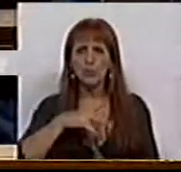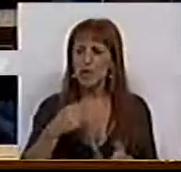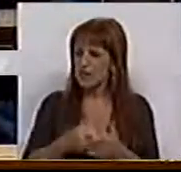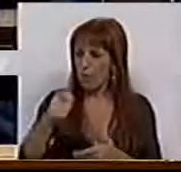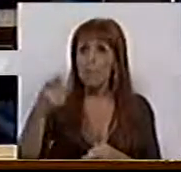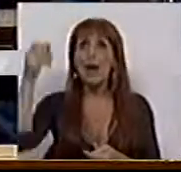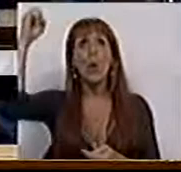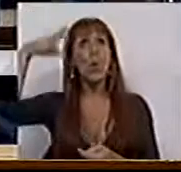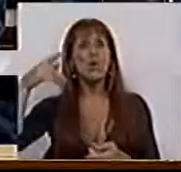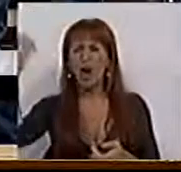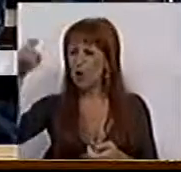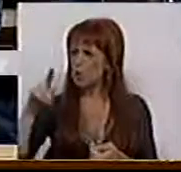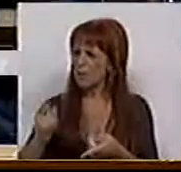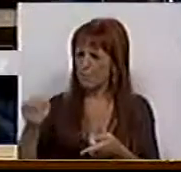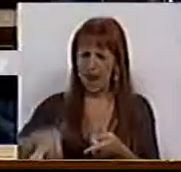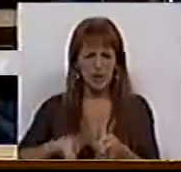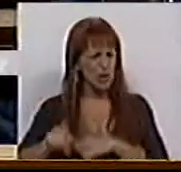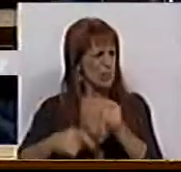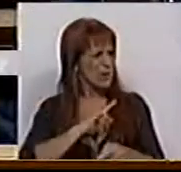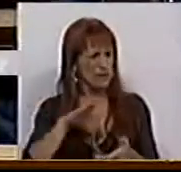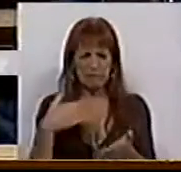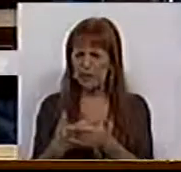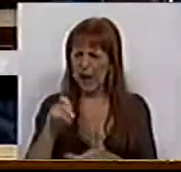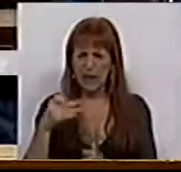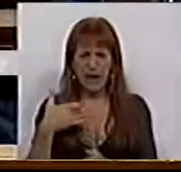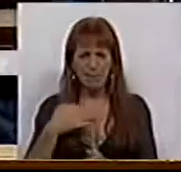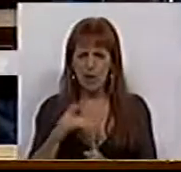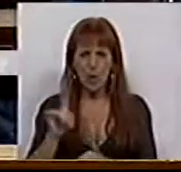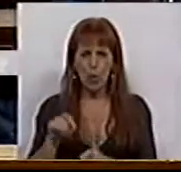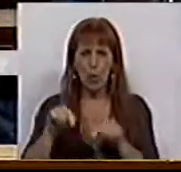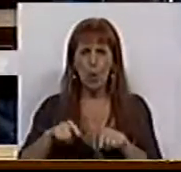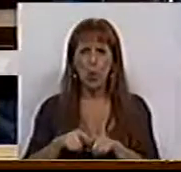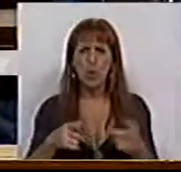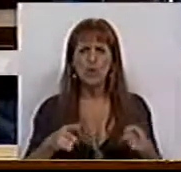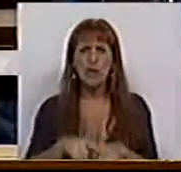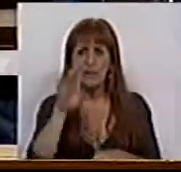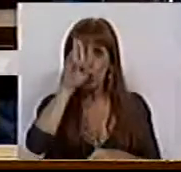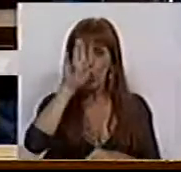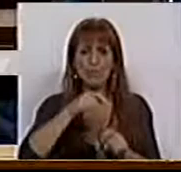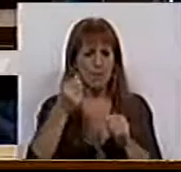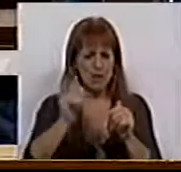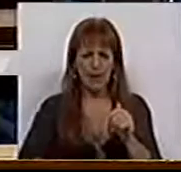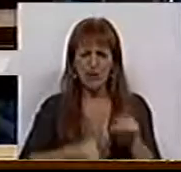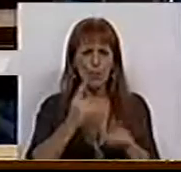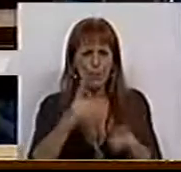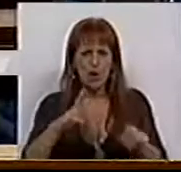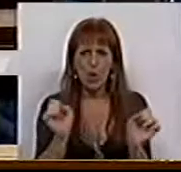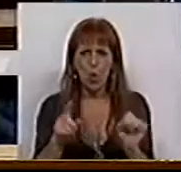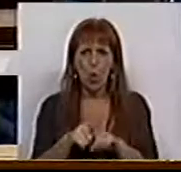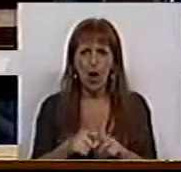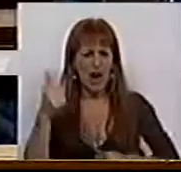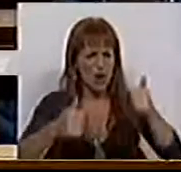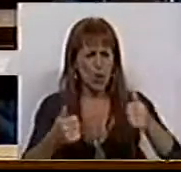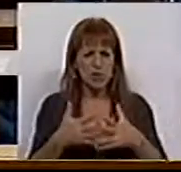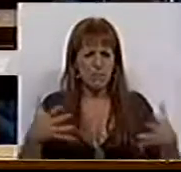vão pagar a conta da luz e a luz não é mais barata depois de terem privatizado a EDP, hoje vão testar o carro e os combustíveis não são mais baratos porque não houve mais